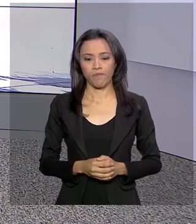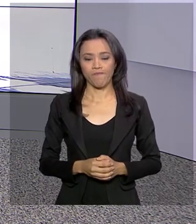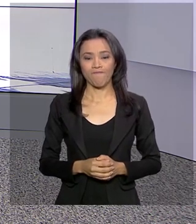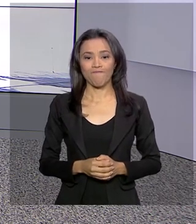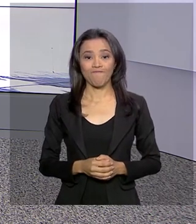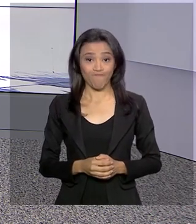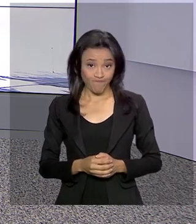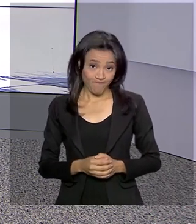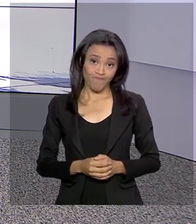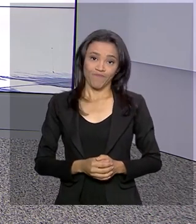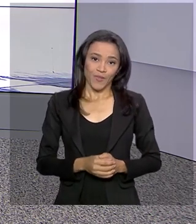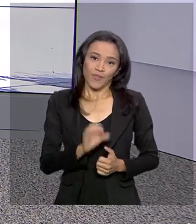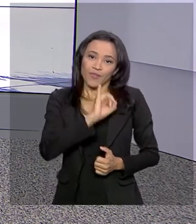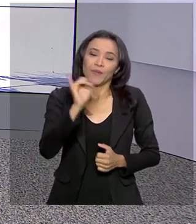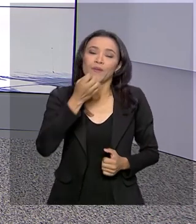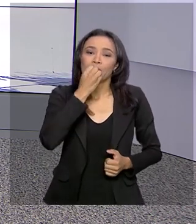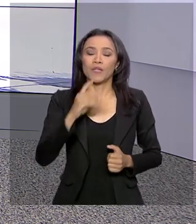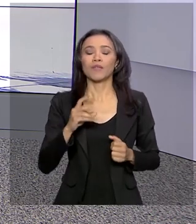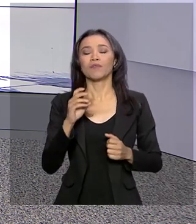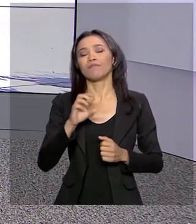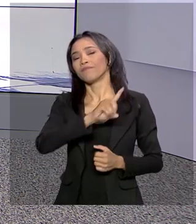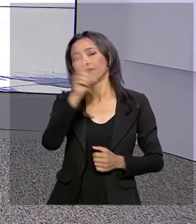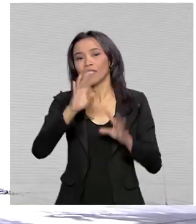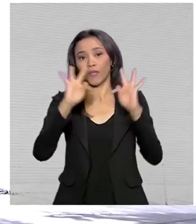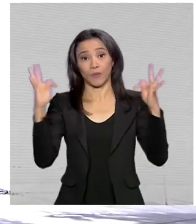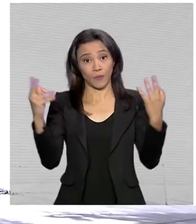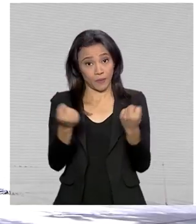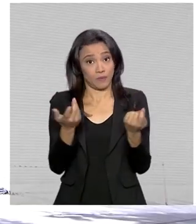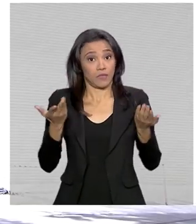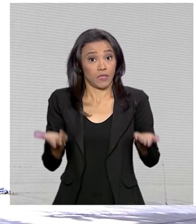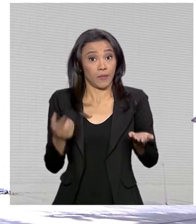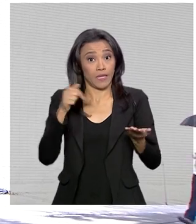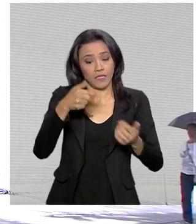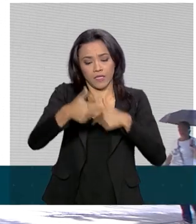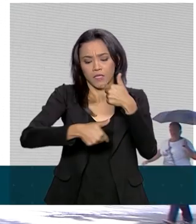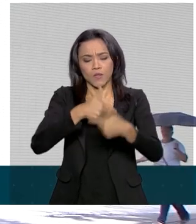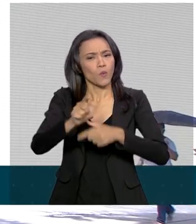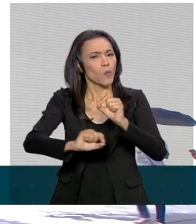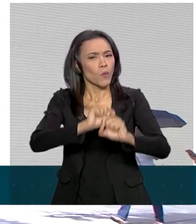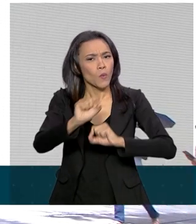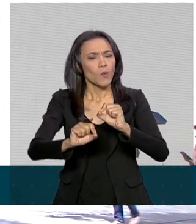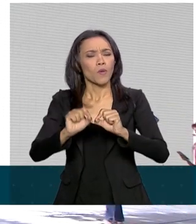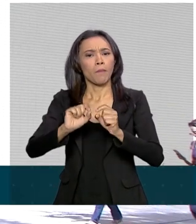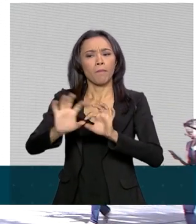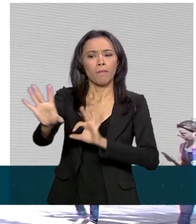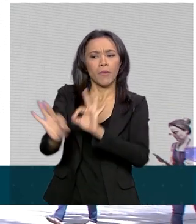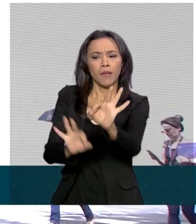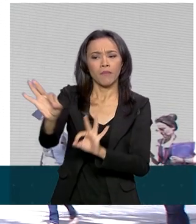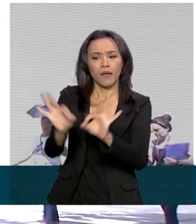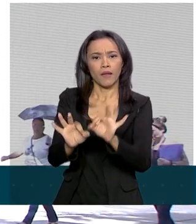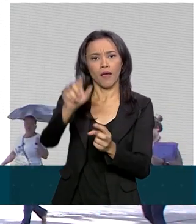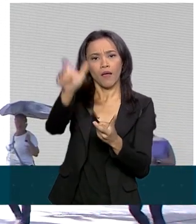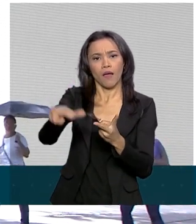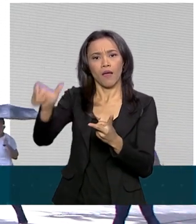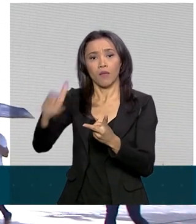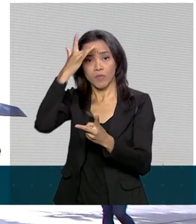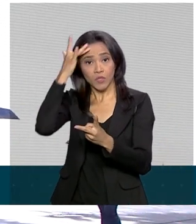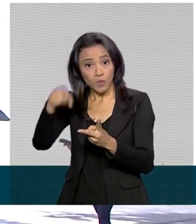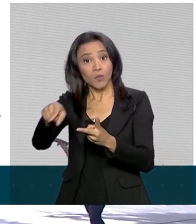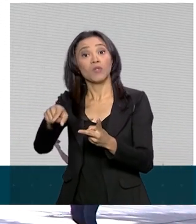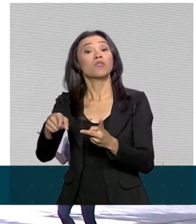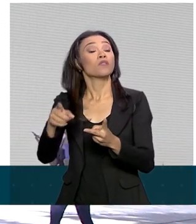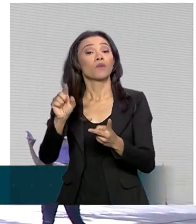Oi, Mara, bom dia para você, bom dia a todos. Olha, a iniciativa pretende preparar pessoas-chave para enfrentamento à violência